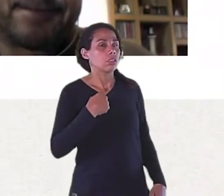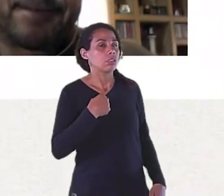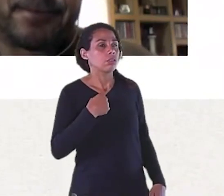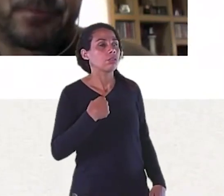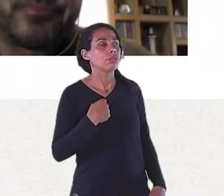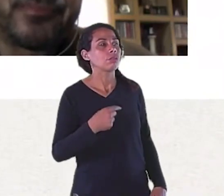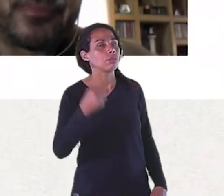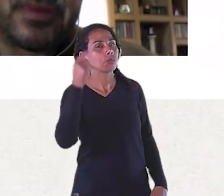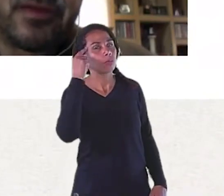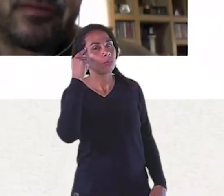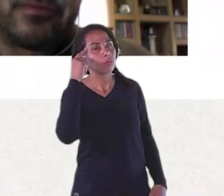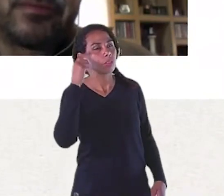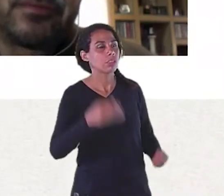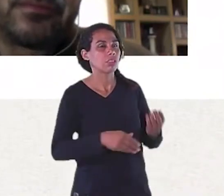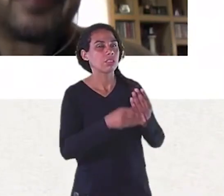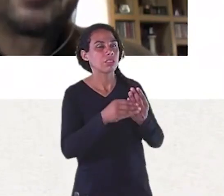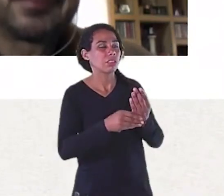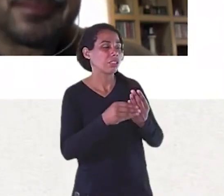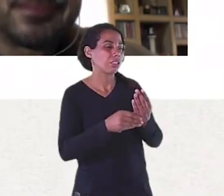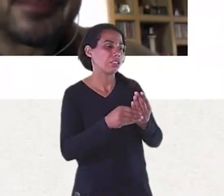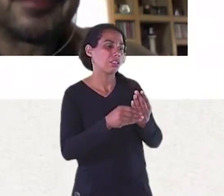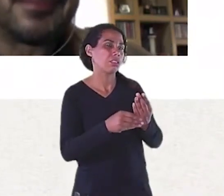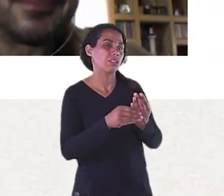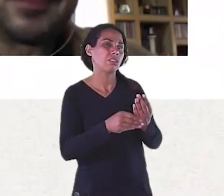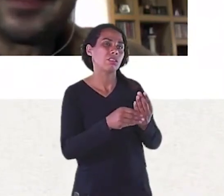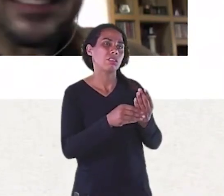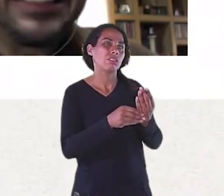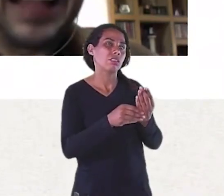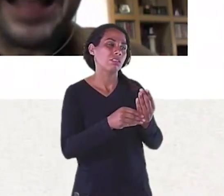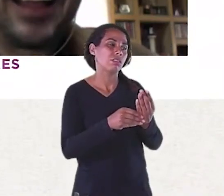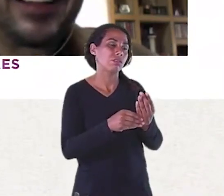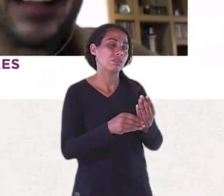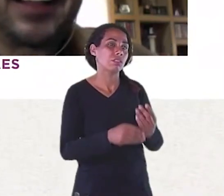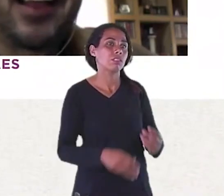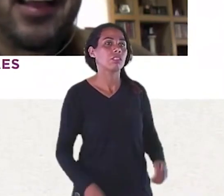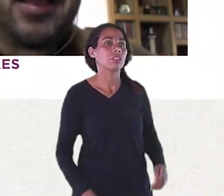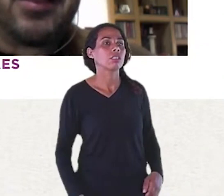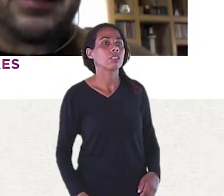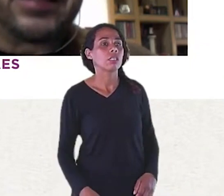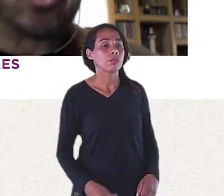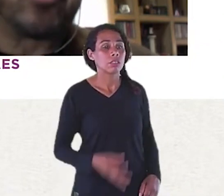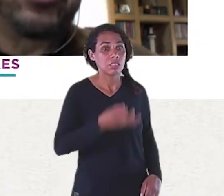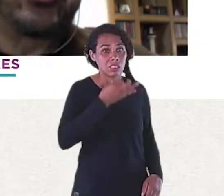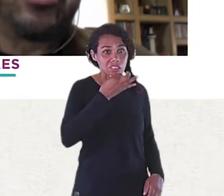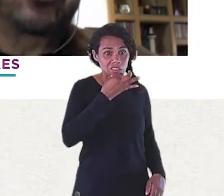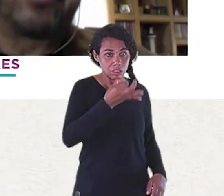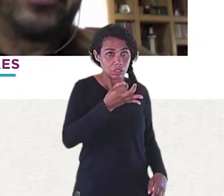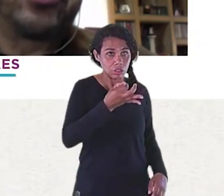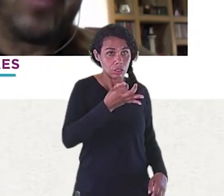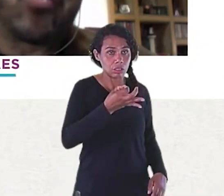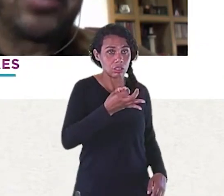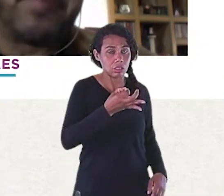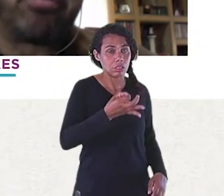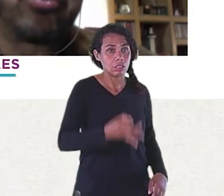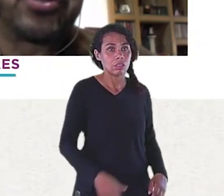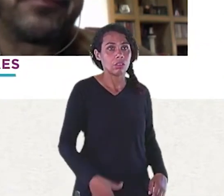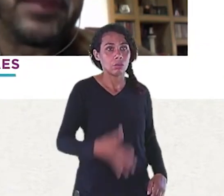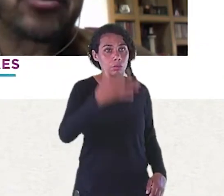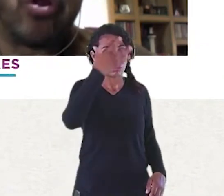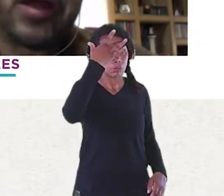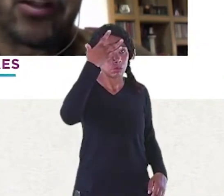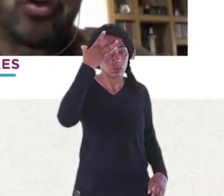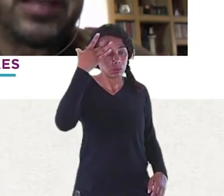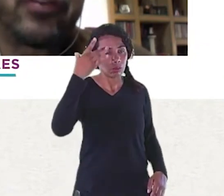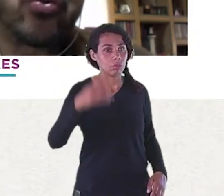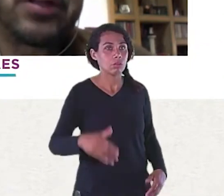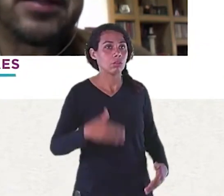livro Precisa ser enxugado Não pode passar De 200 páginas Nada Nada Eu só pedi Eu só pedi Uma coisa Para a Blush